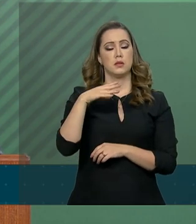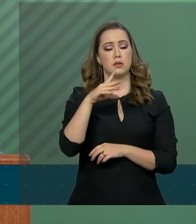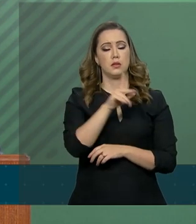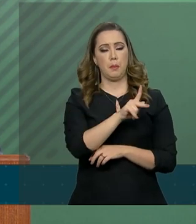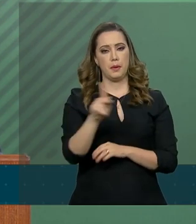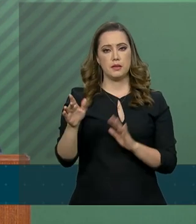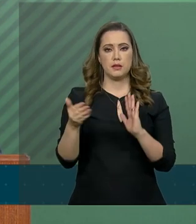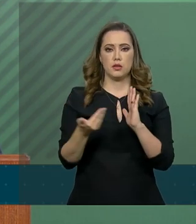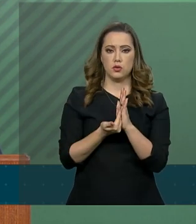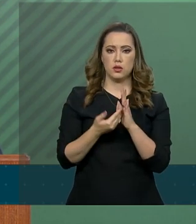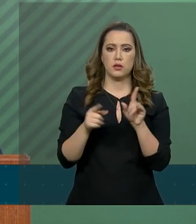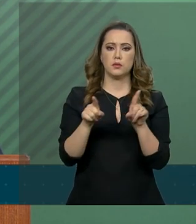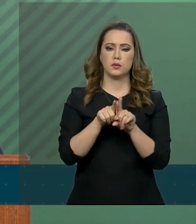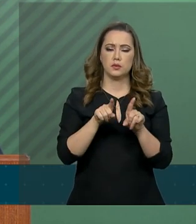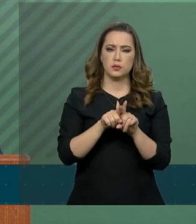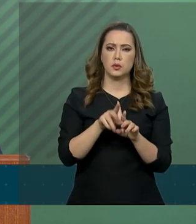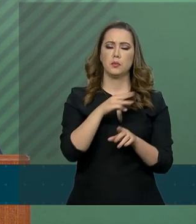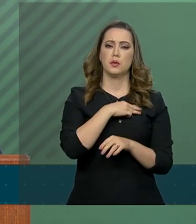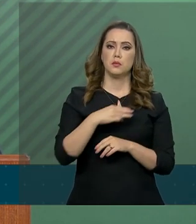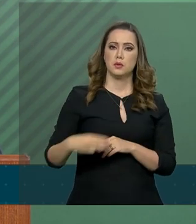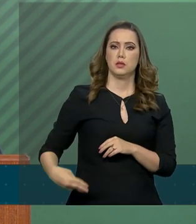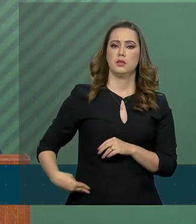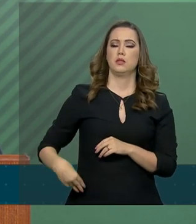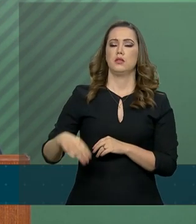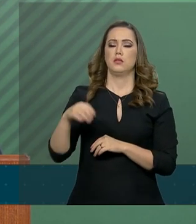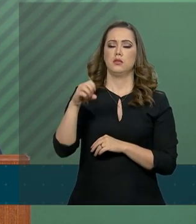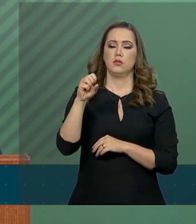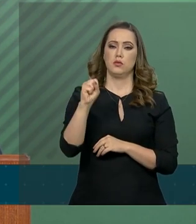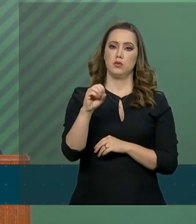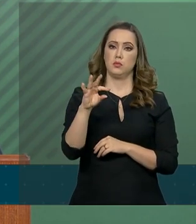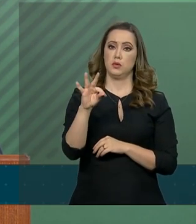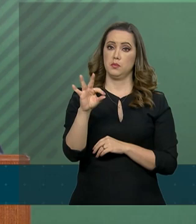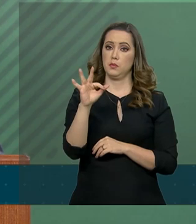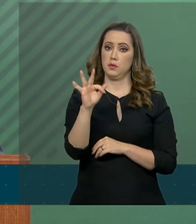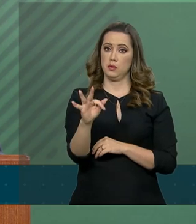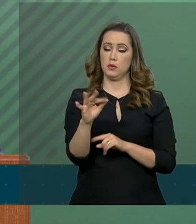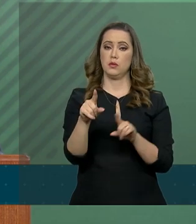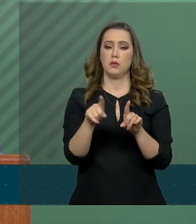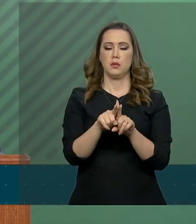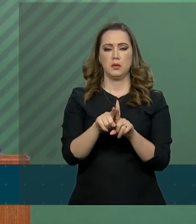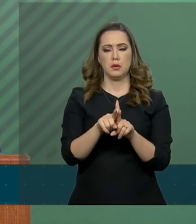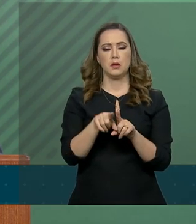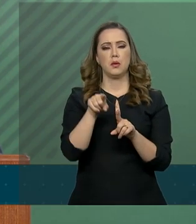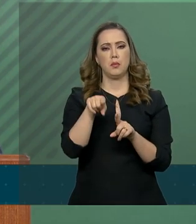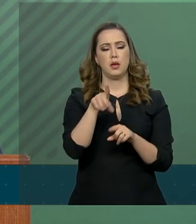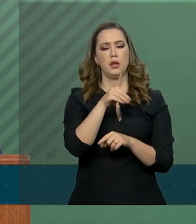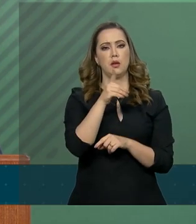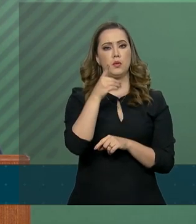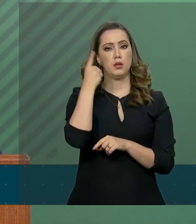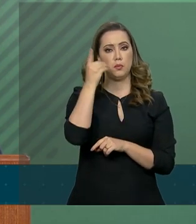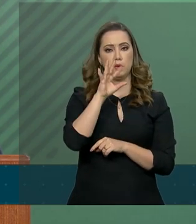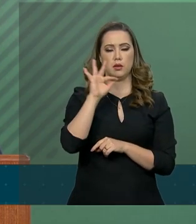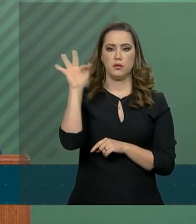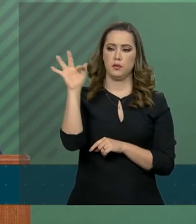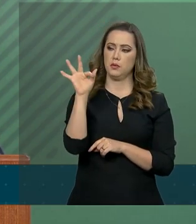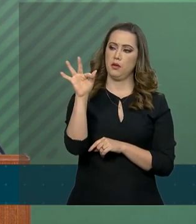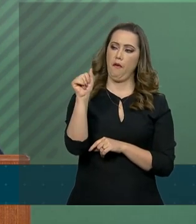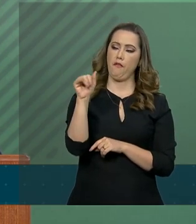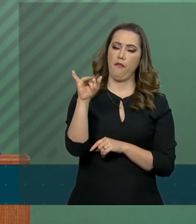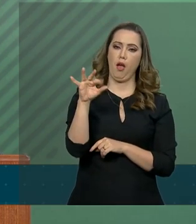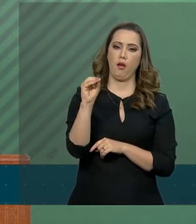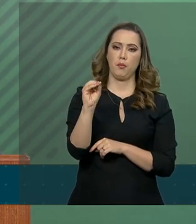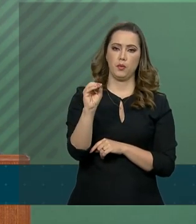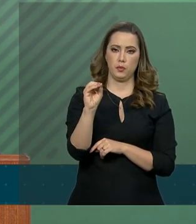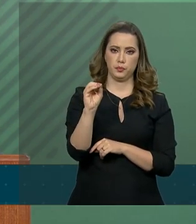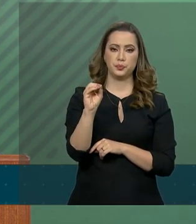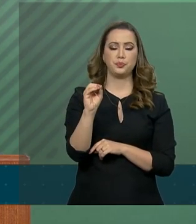ministro Alexandre de Moraes, ministro do Supremo Tribunal Federal e o deputado federal Fábio Faria, do PSD